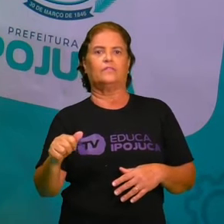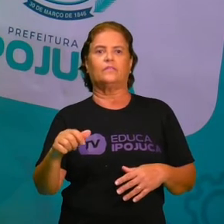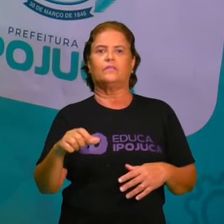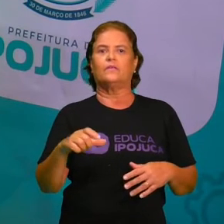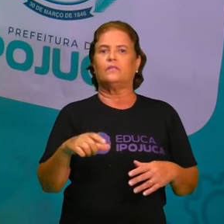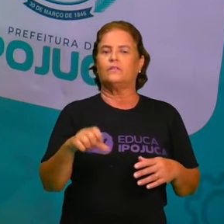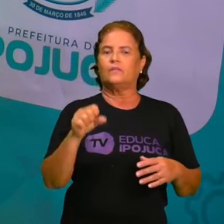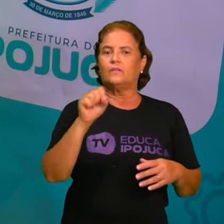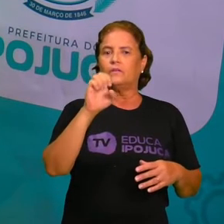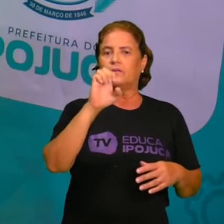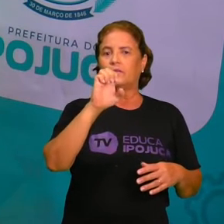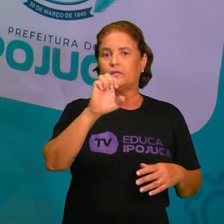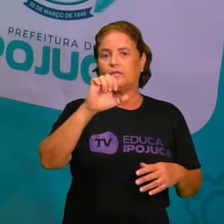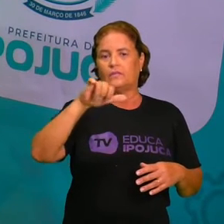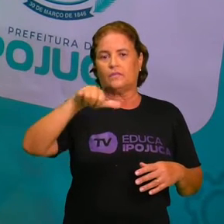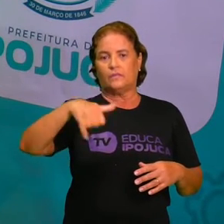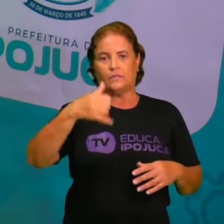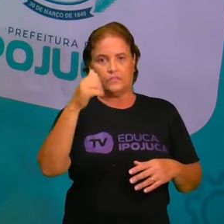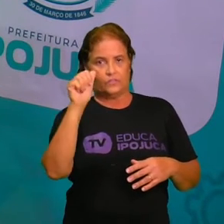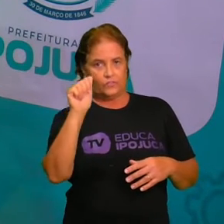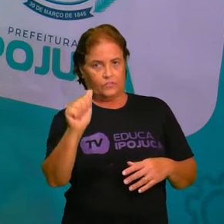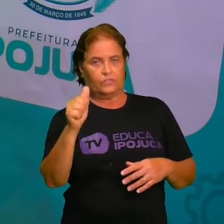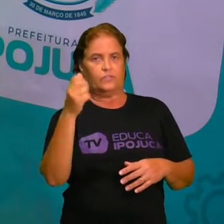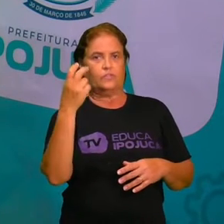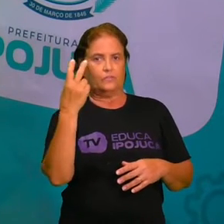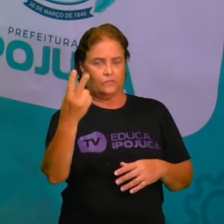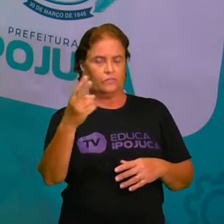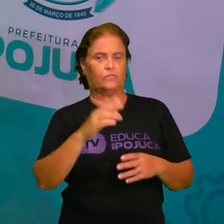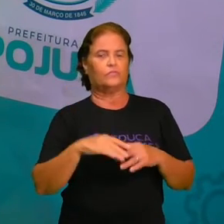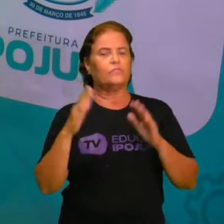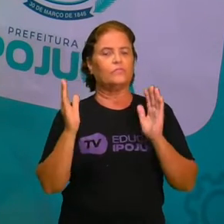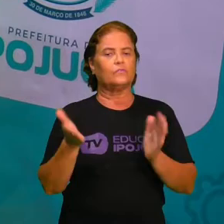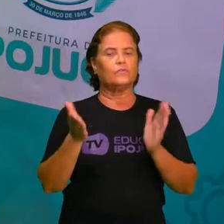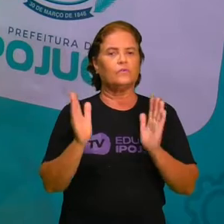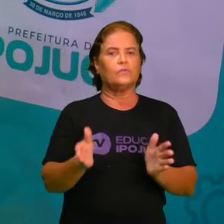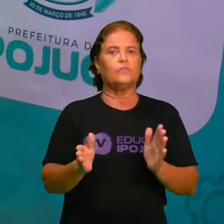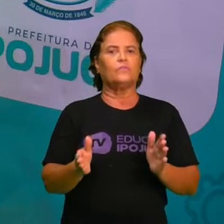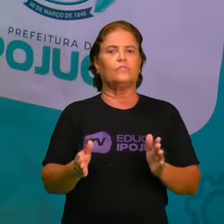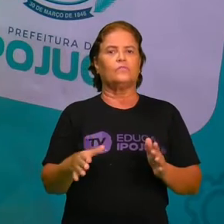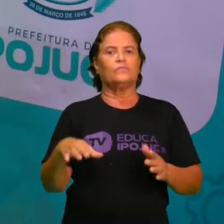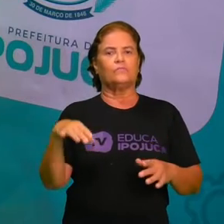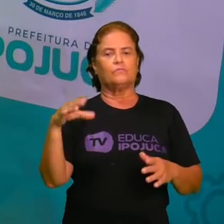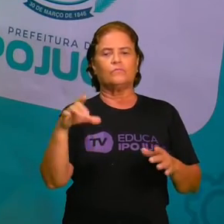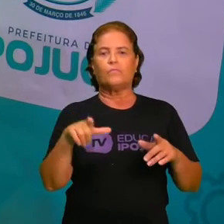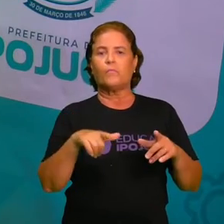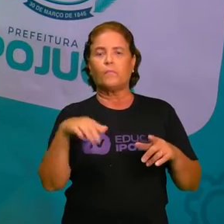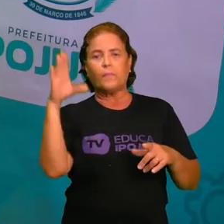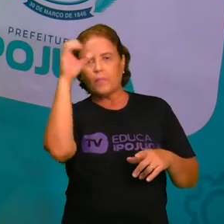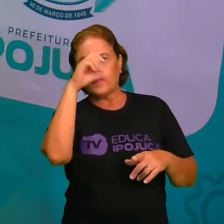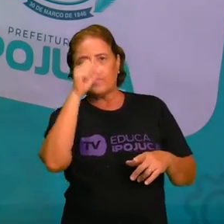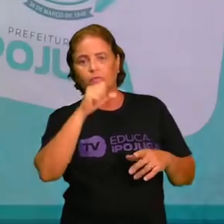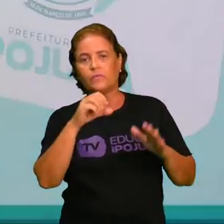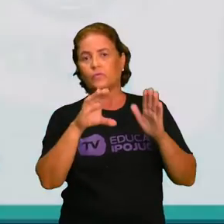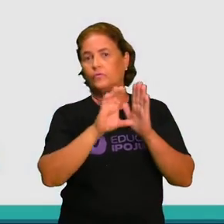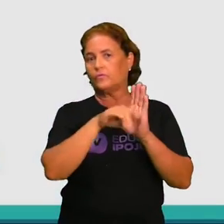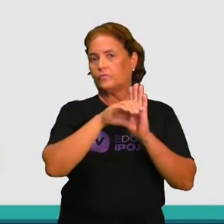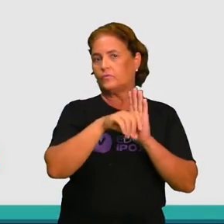Educação de Jovens e Adultos, na EJA 2. E hoje estaremos trabalhando conteúdo de história.